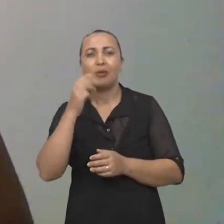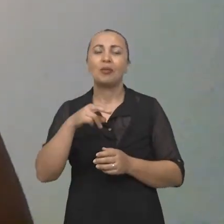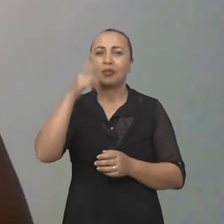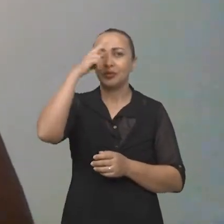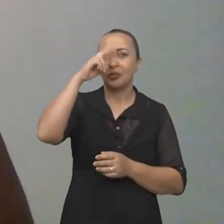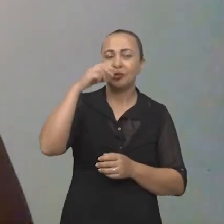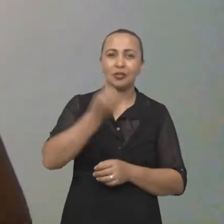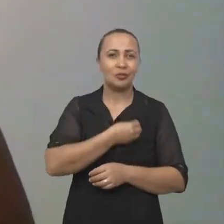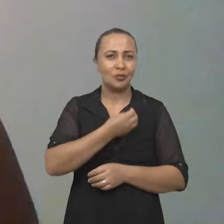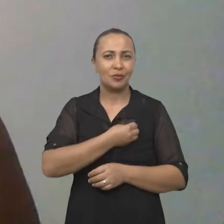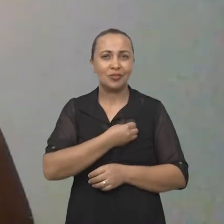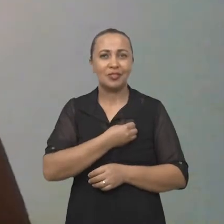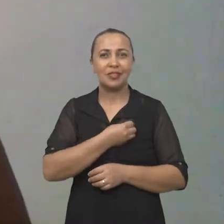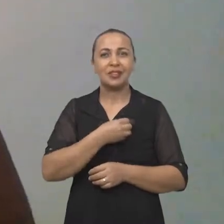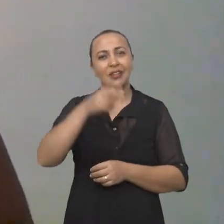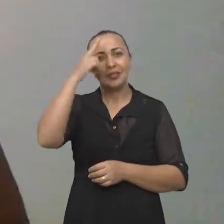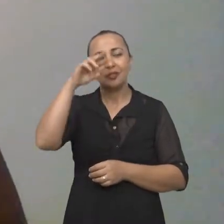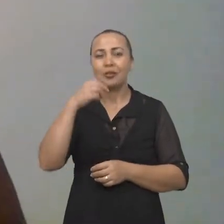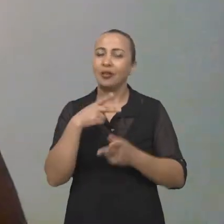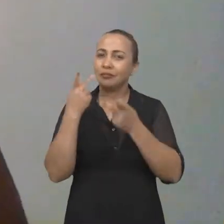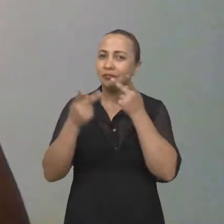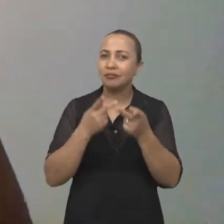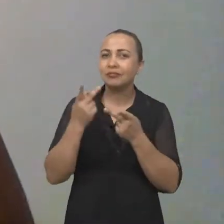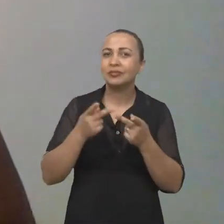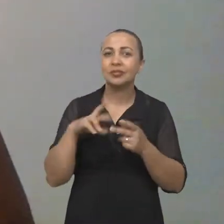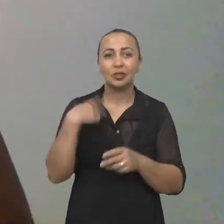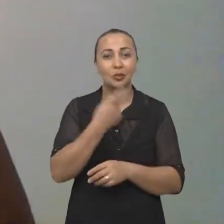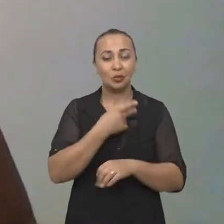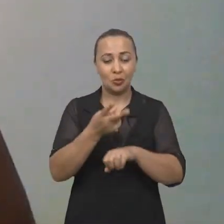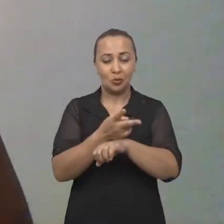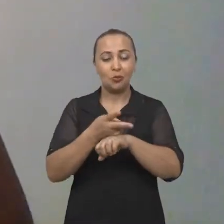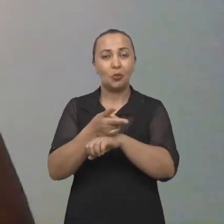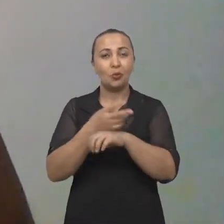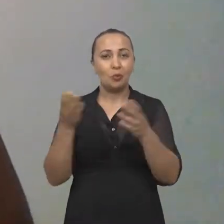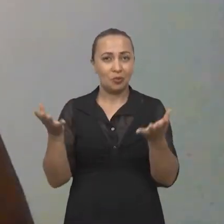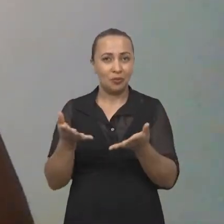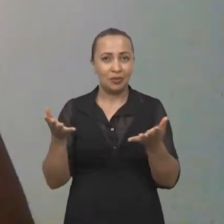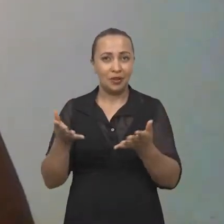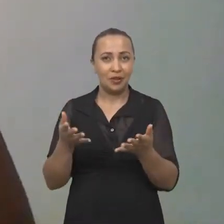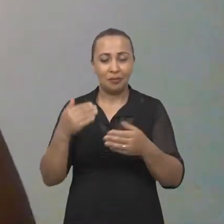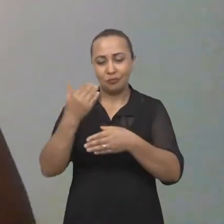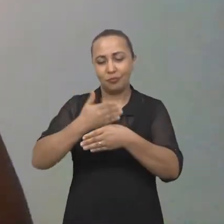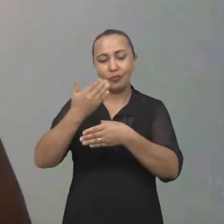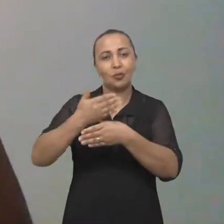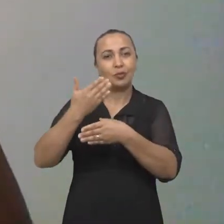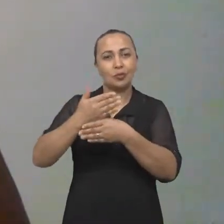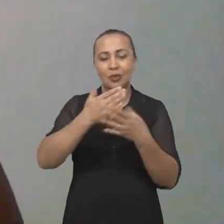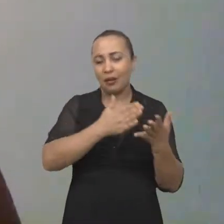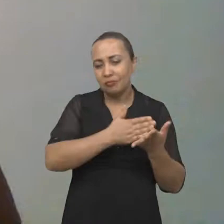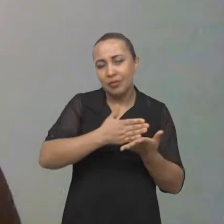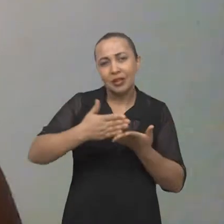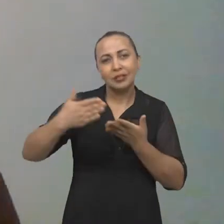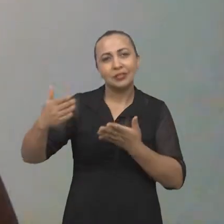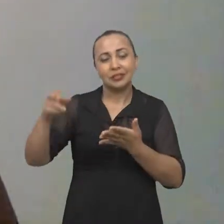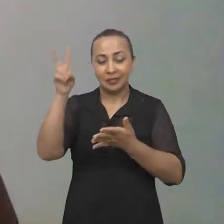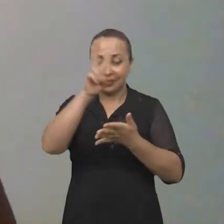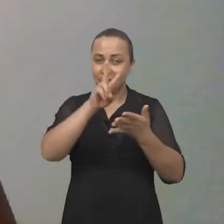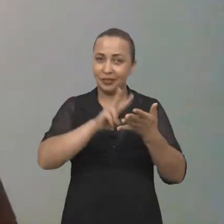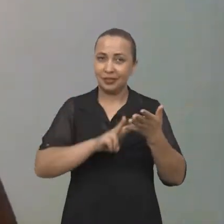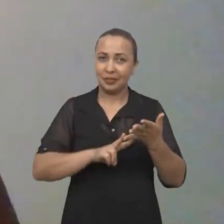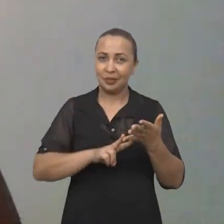vida, narrativas de vida, história oral, e a gente busca agora construir a partir da